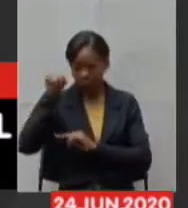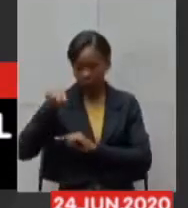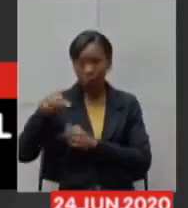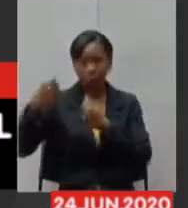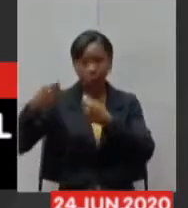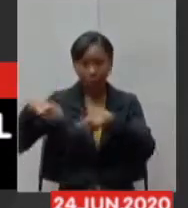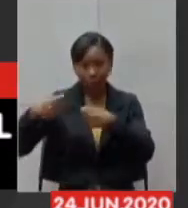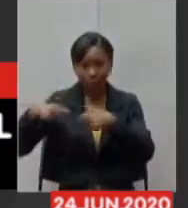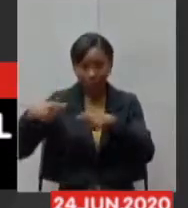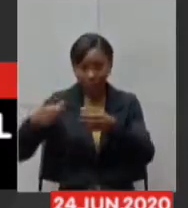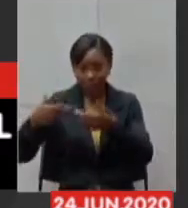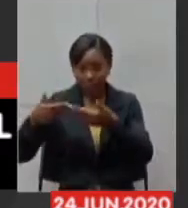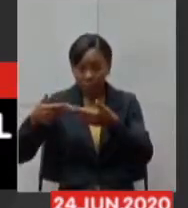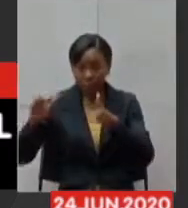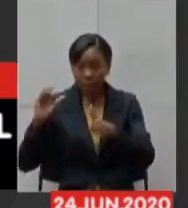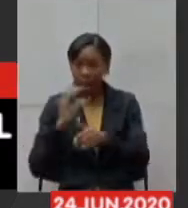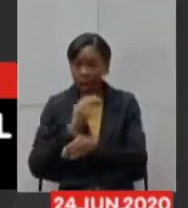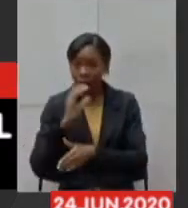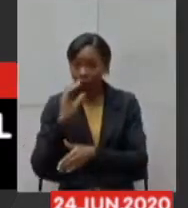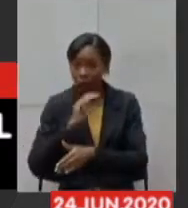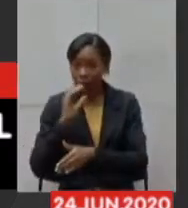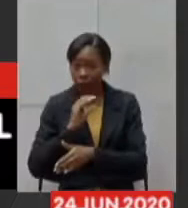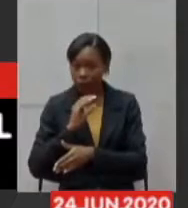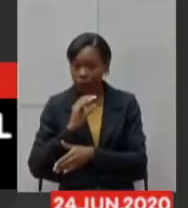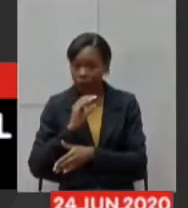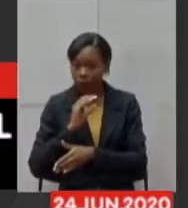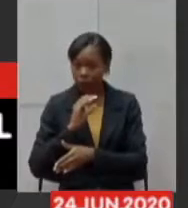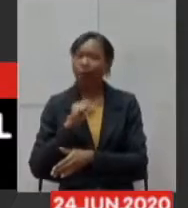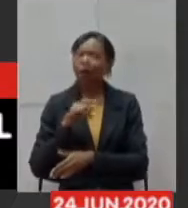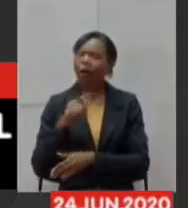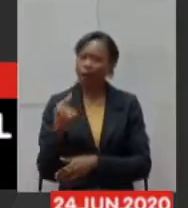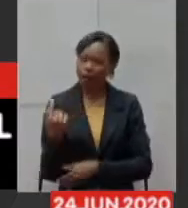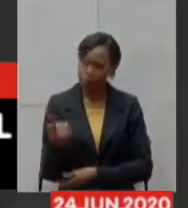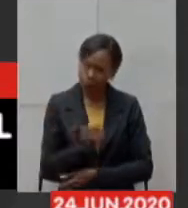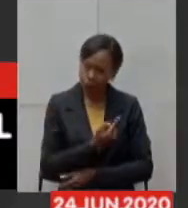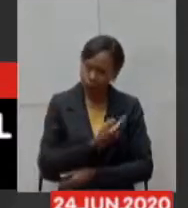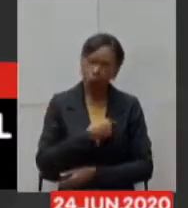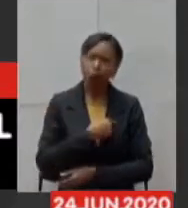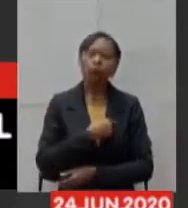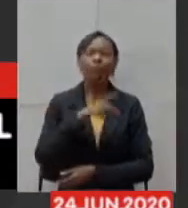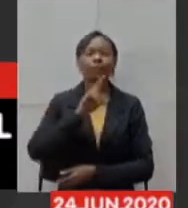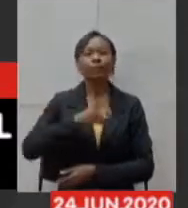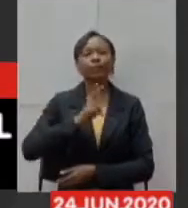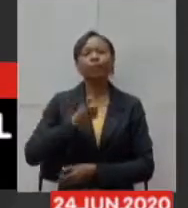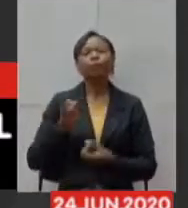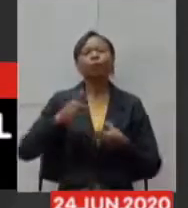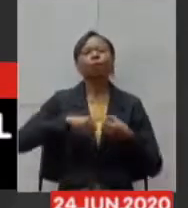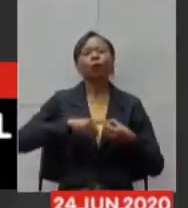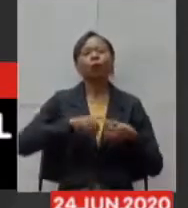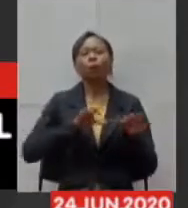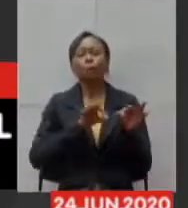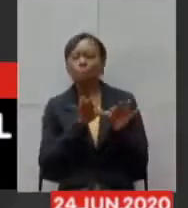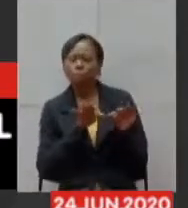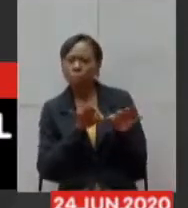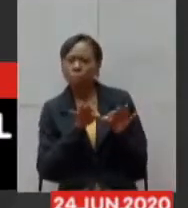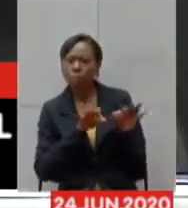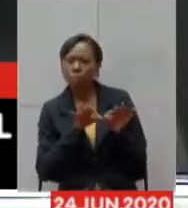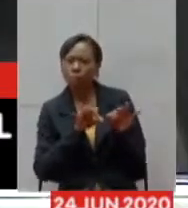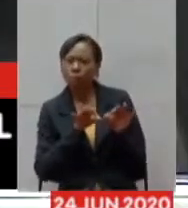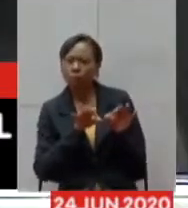de maneira urgente nós sempre vamos voltar para o plano emergencial que é